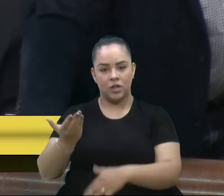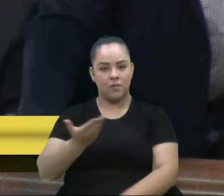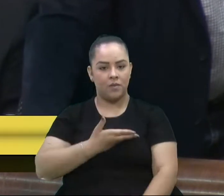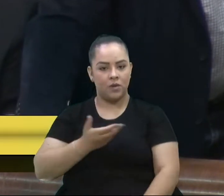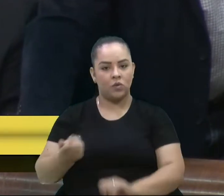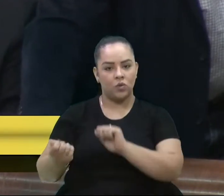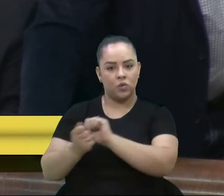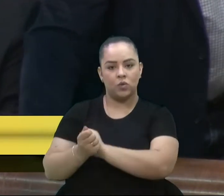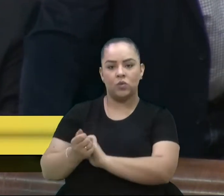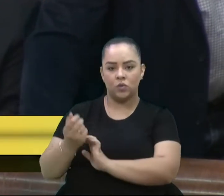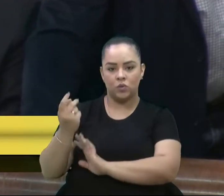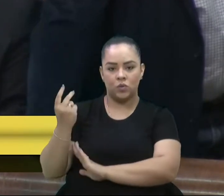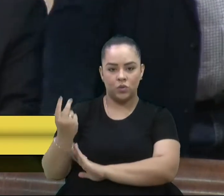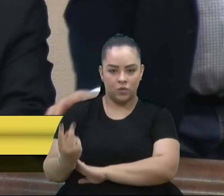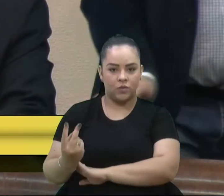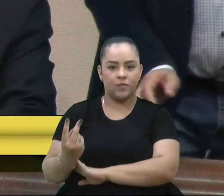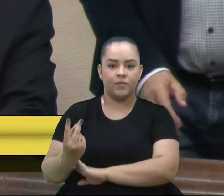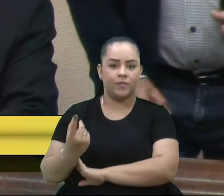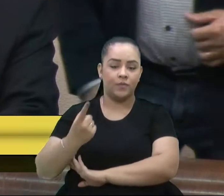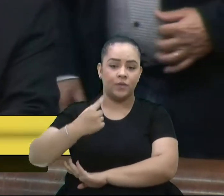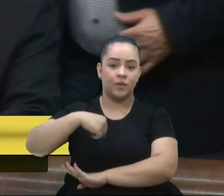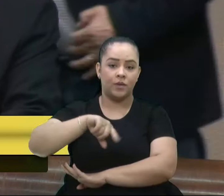médico e paciente, a gente, às vezes,